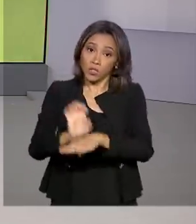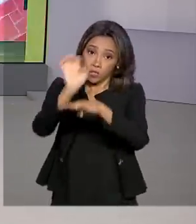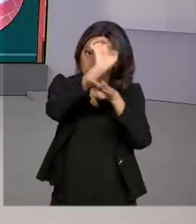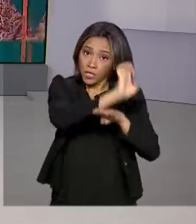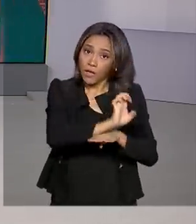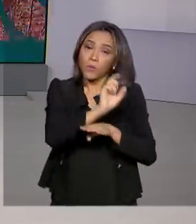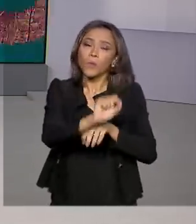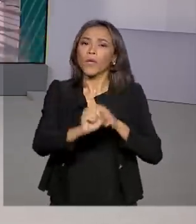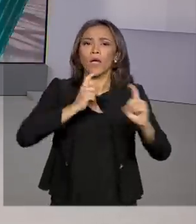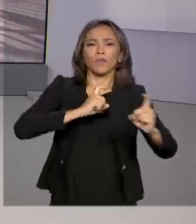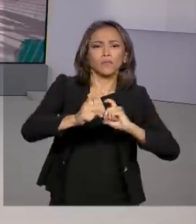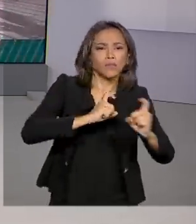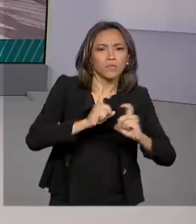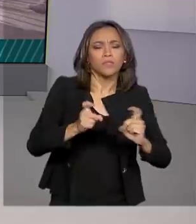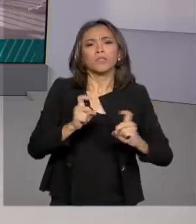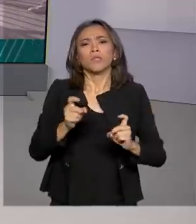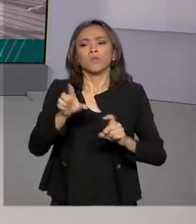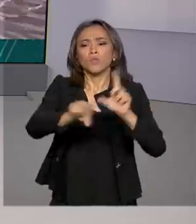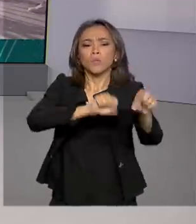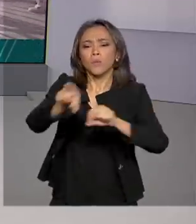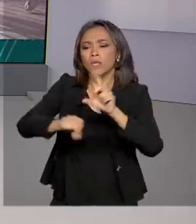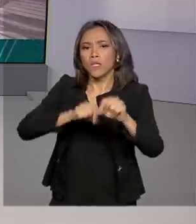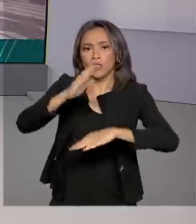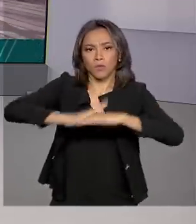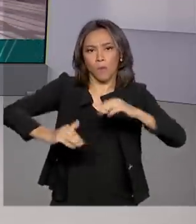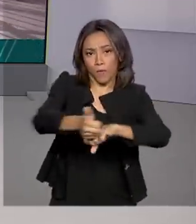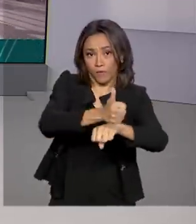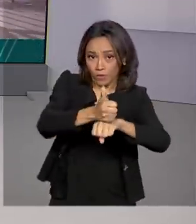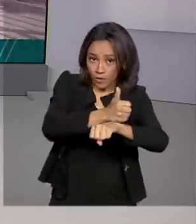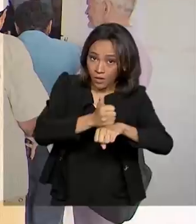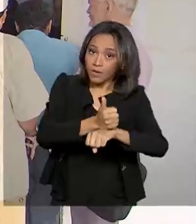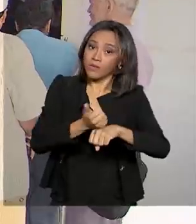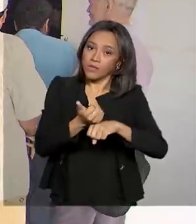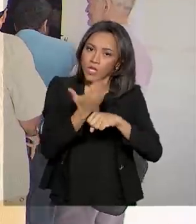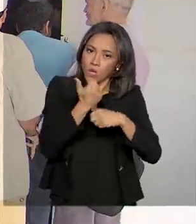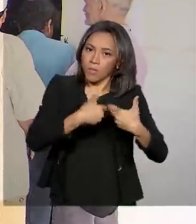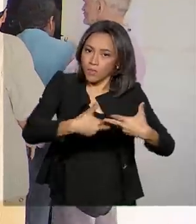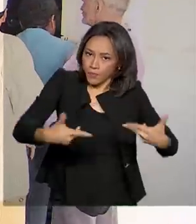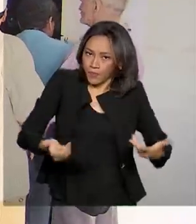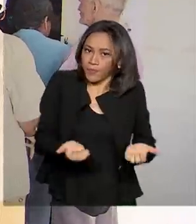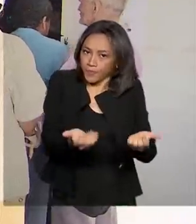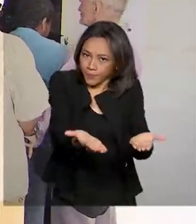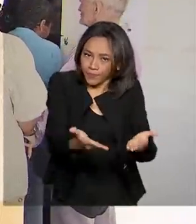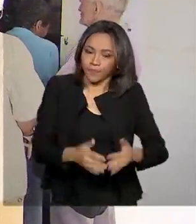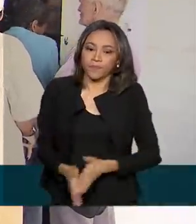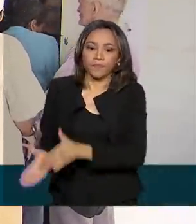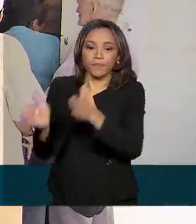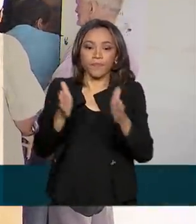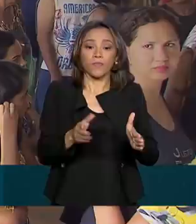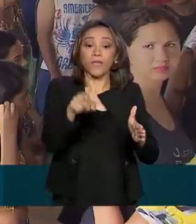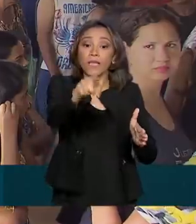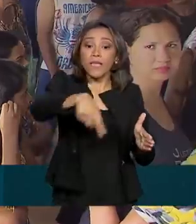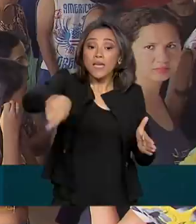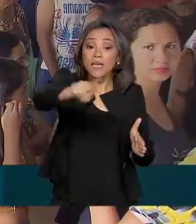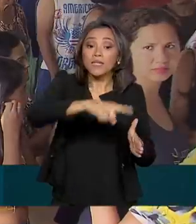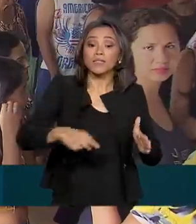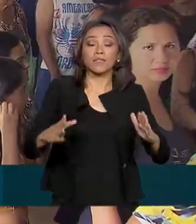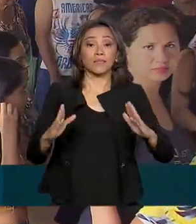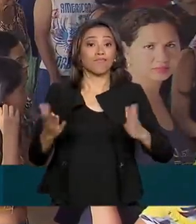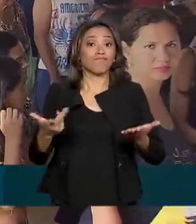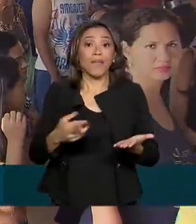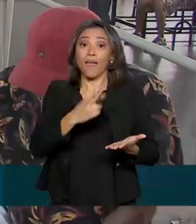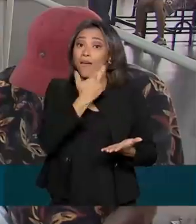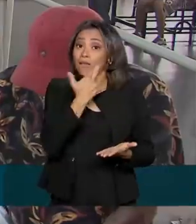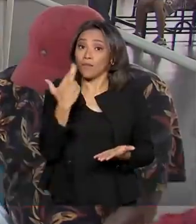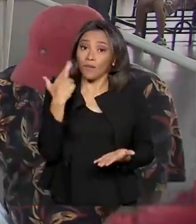cuidam da gestão, composição da equipe e abastecimento. Os restaurantes populares fazem parte